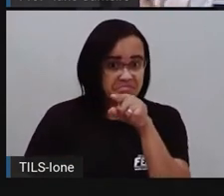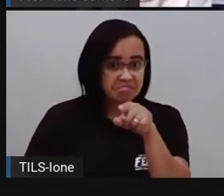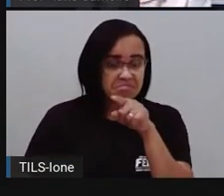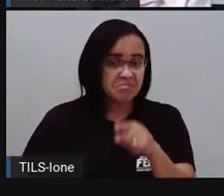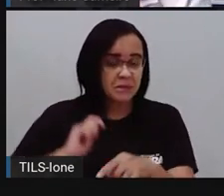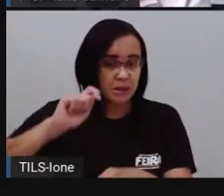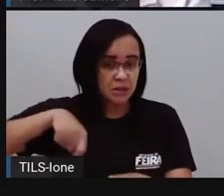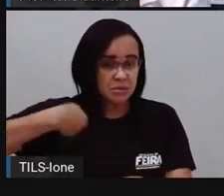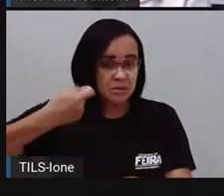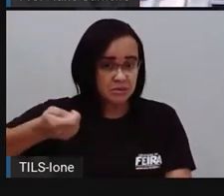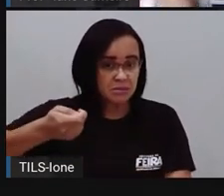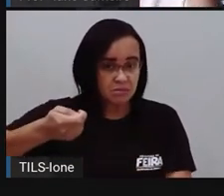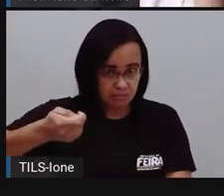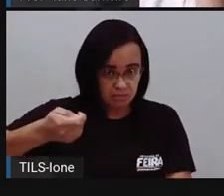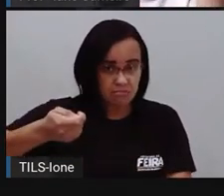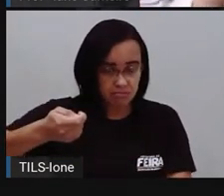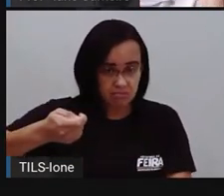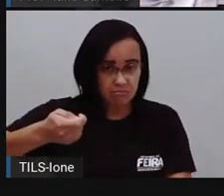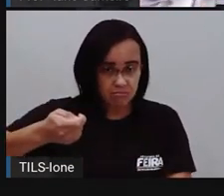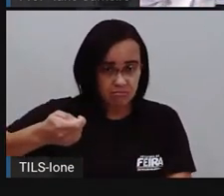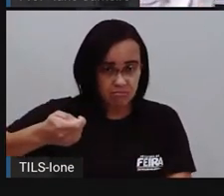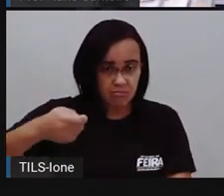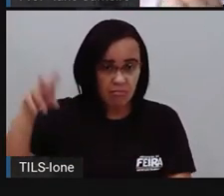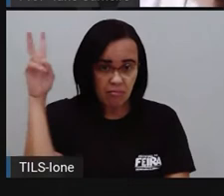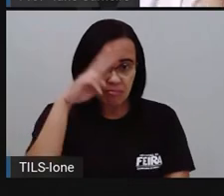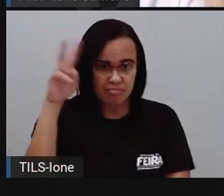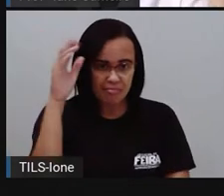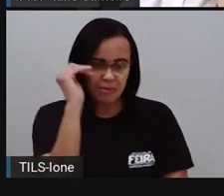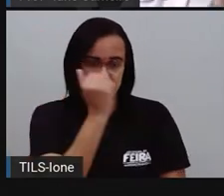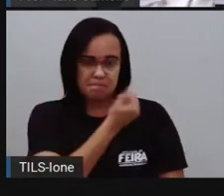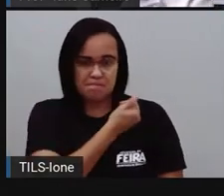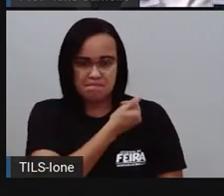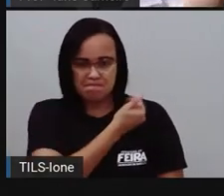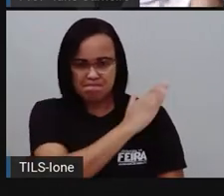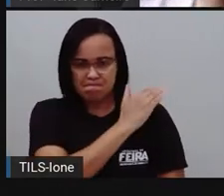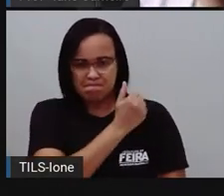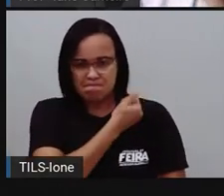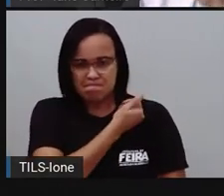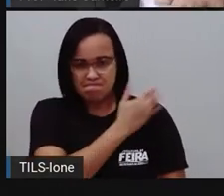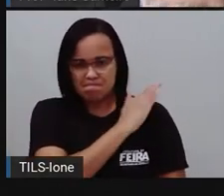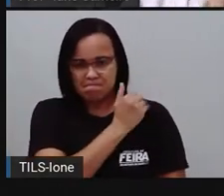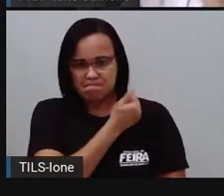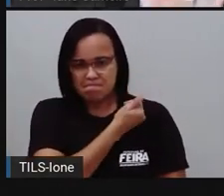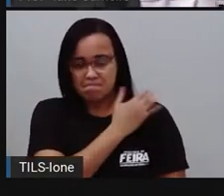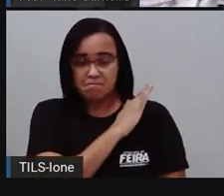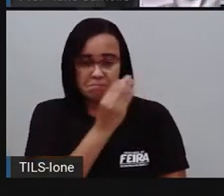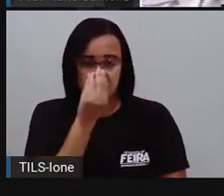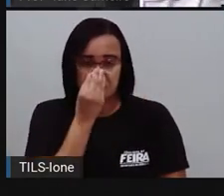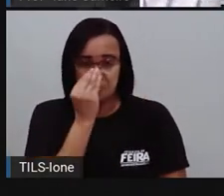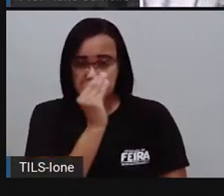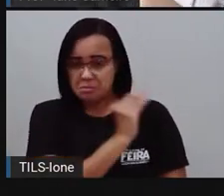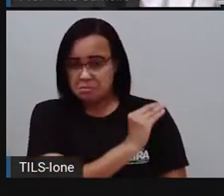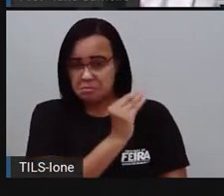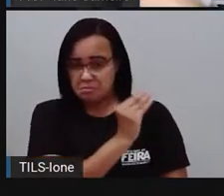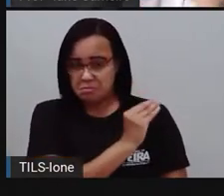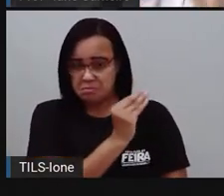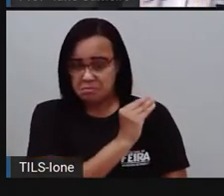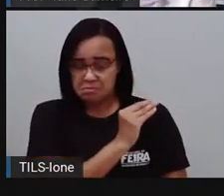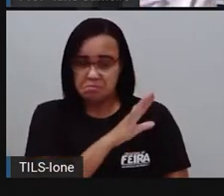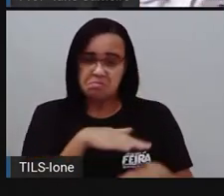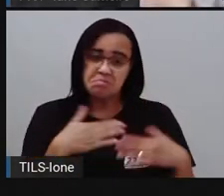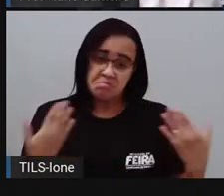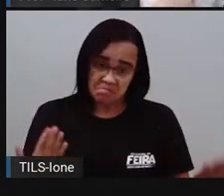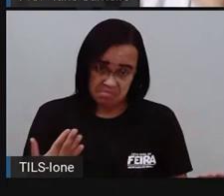O racismo, né? Que é você considerar outra pessoa, né? Inferior a você só pela